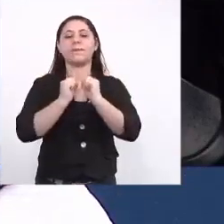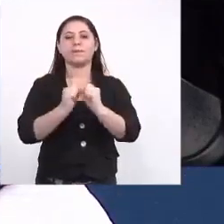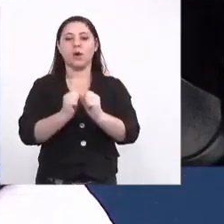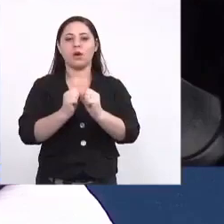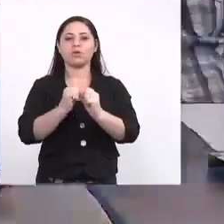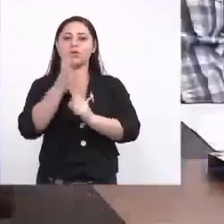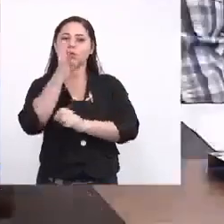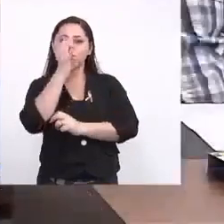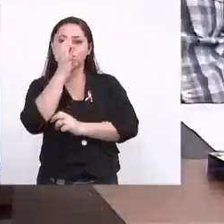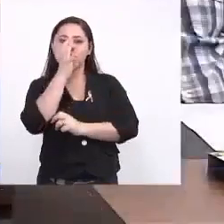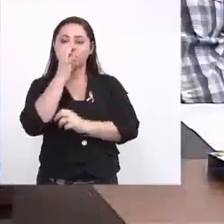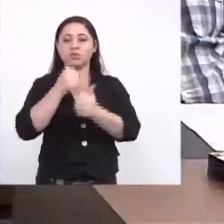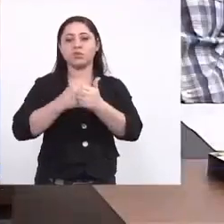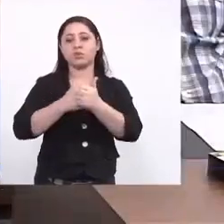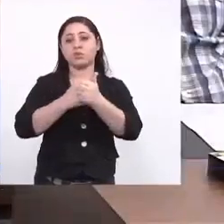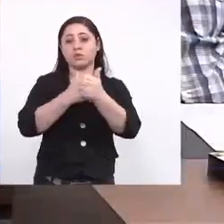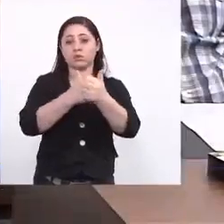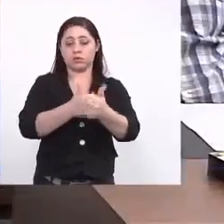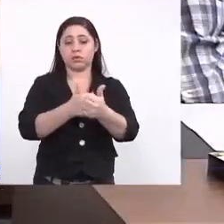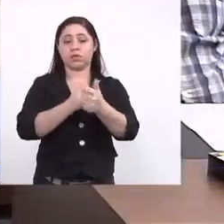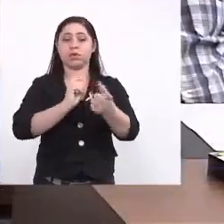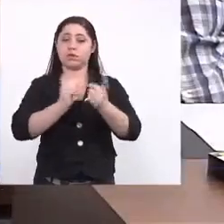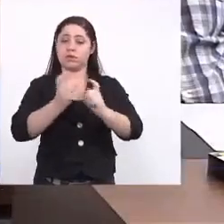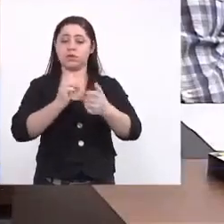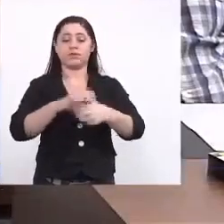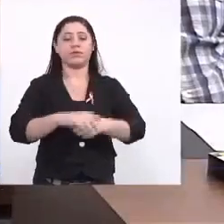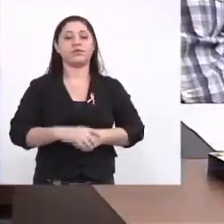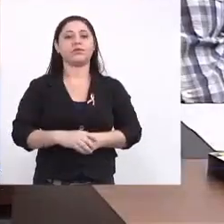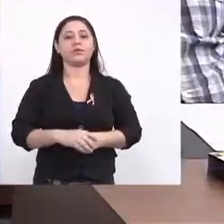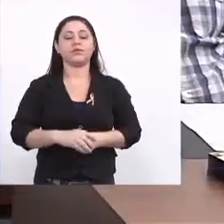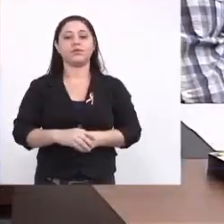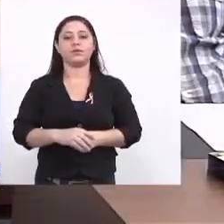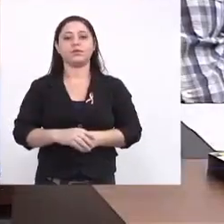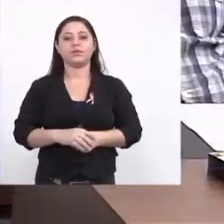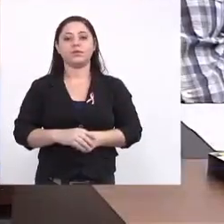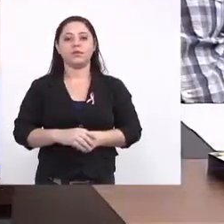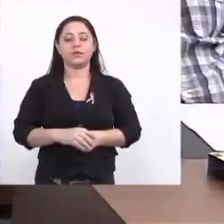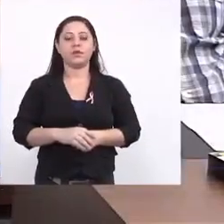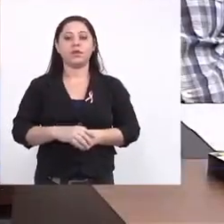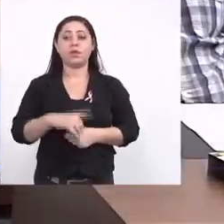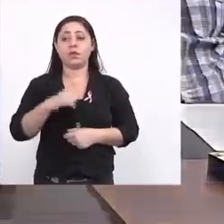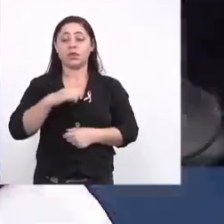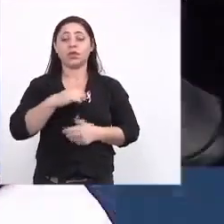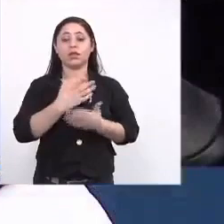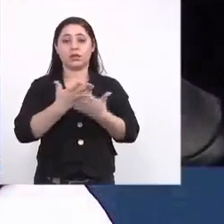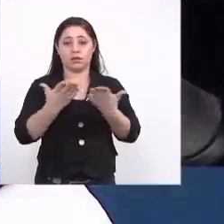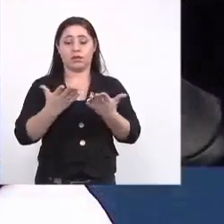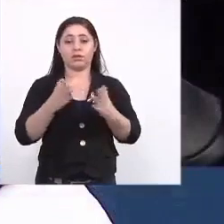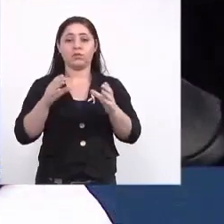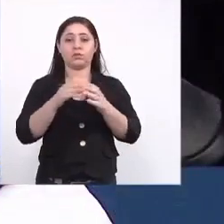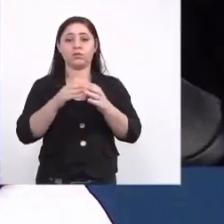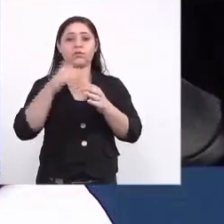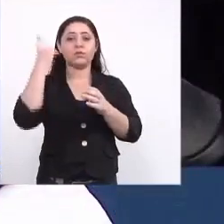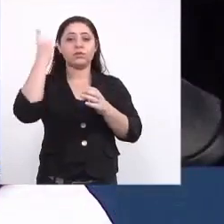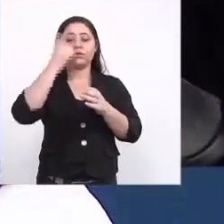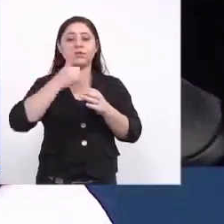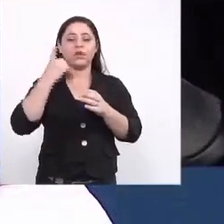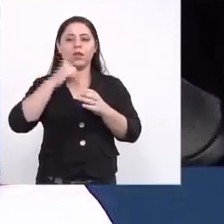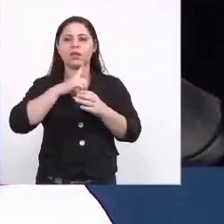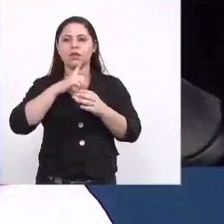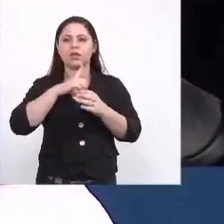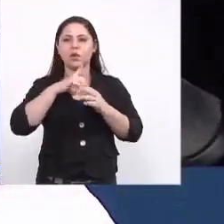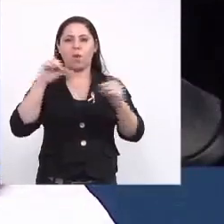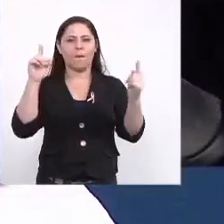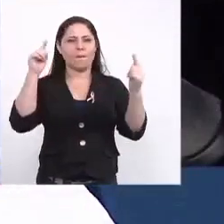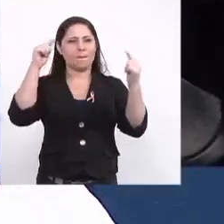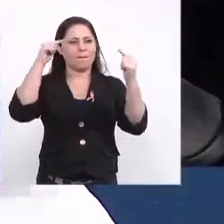acompanhar a reunião. Nós temos, a Frente Parlamentar tem um grande